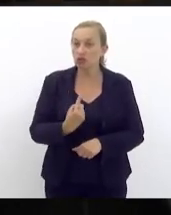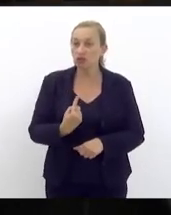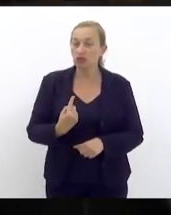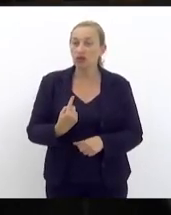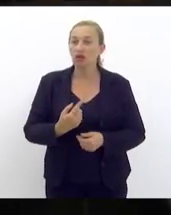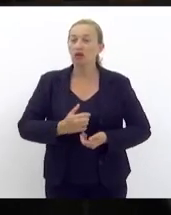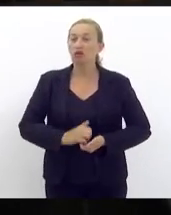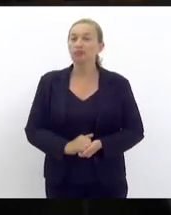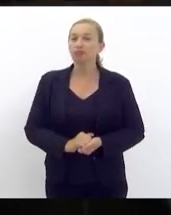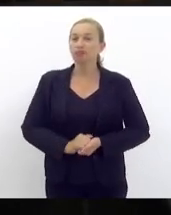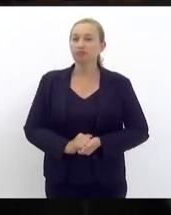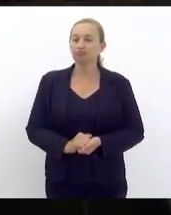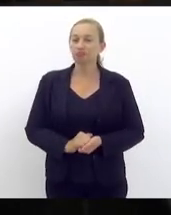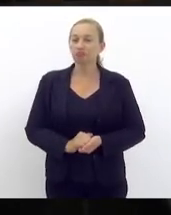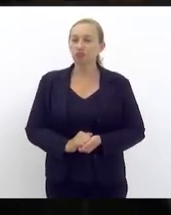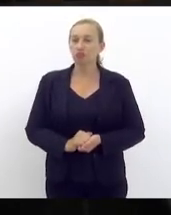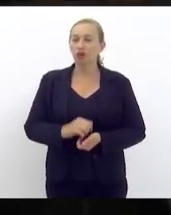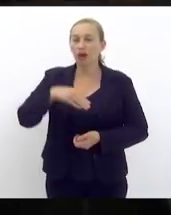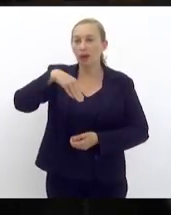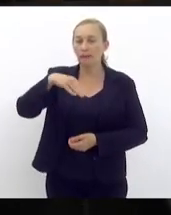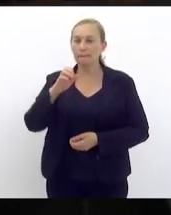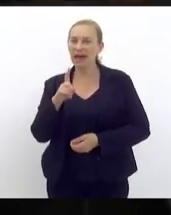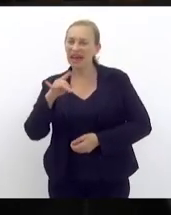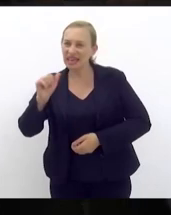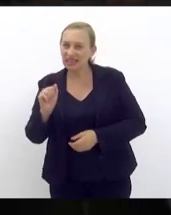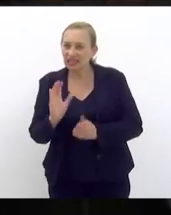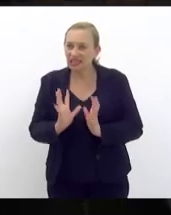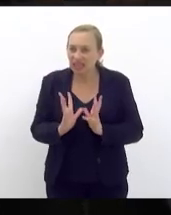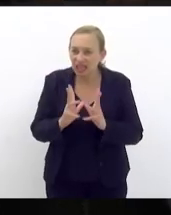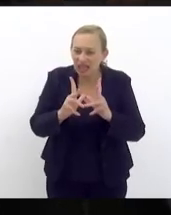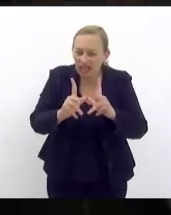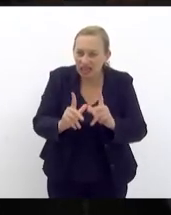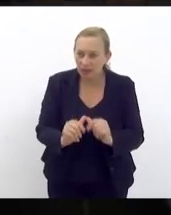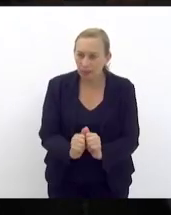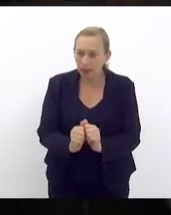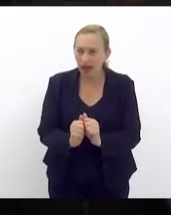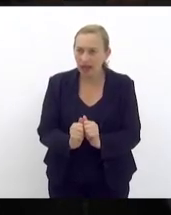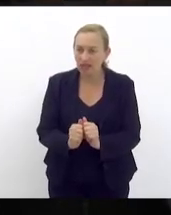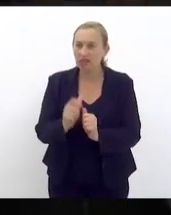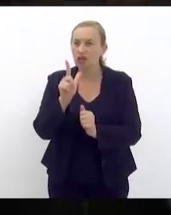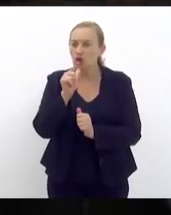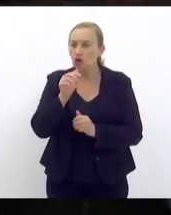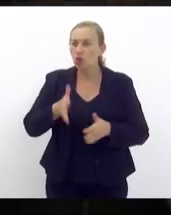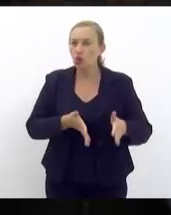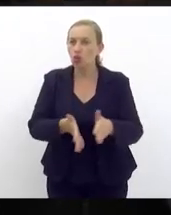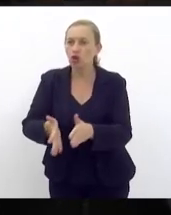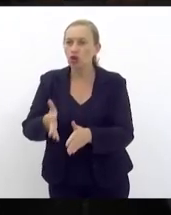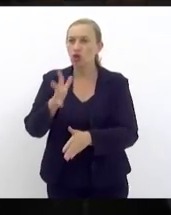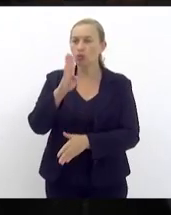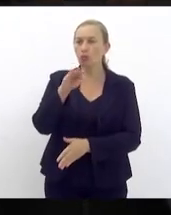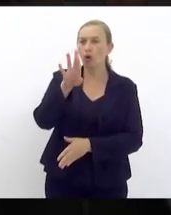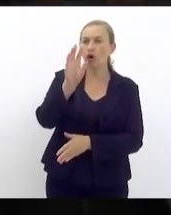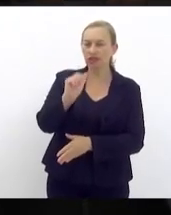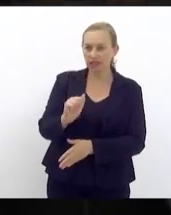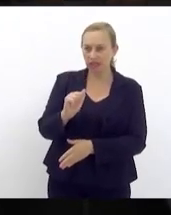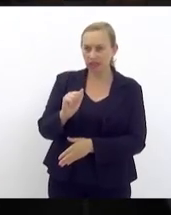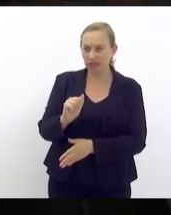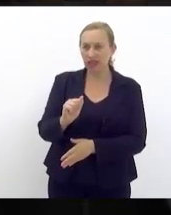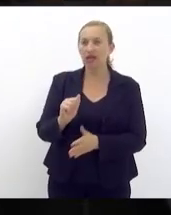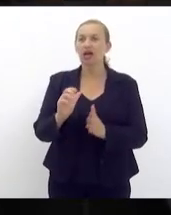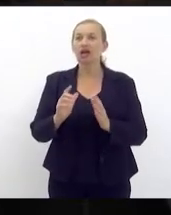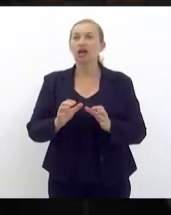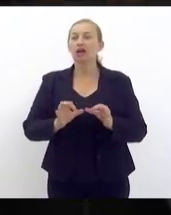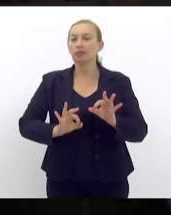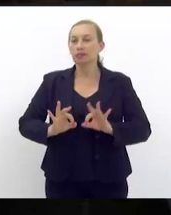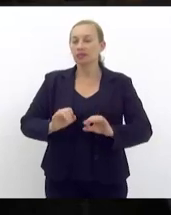máquina que limpasse o Rio Botas operação limpar Rio